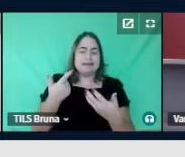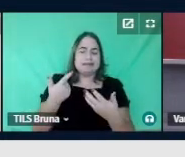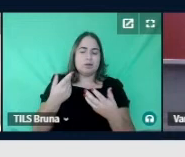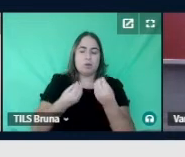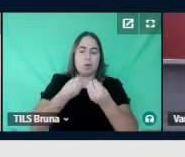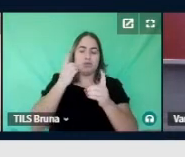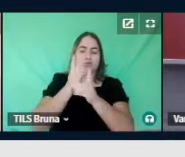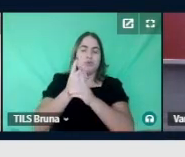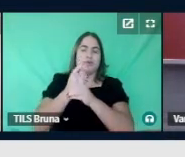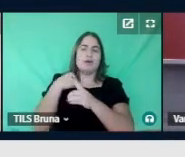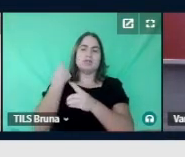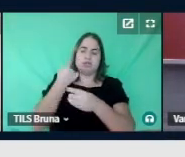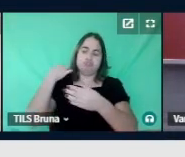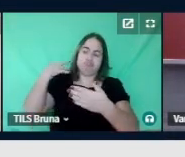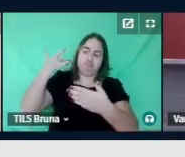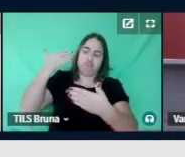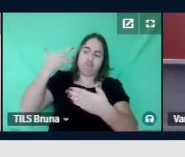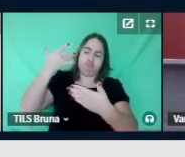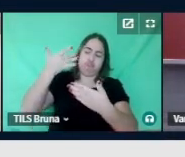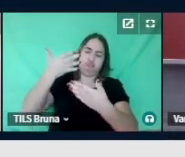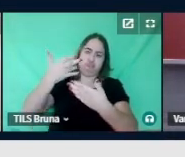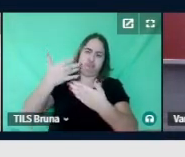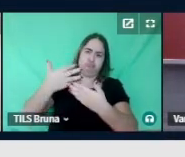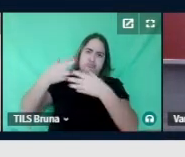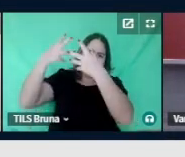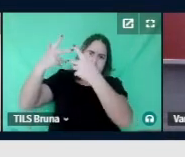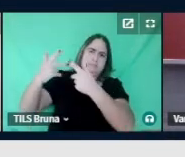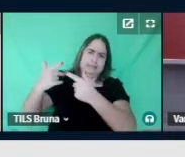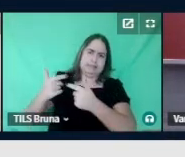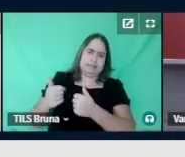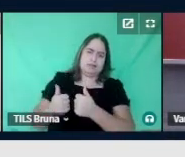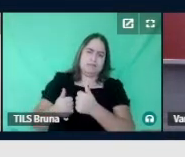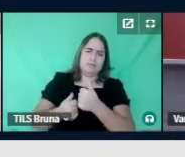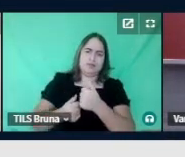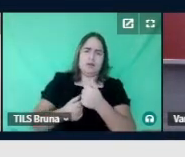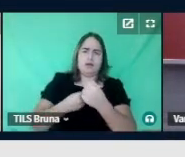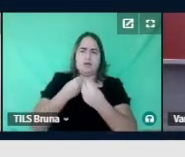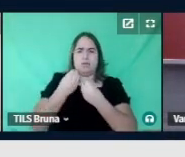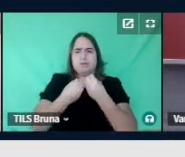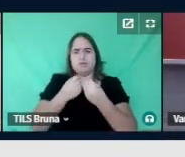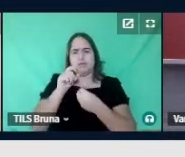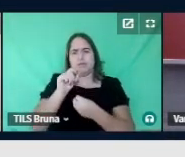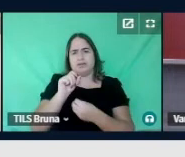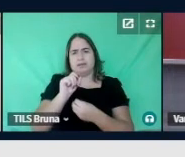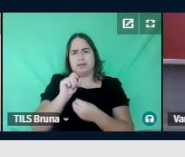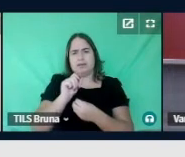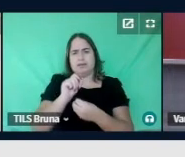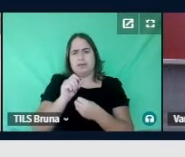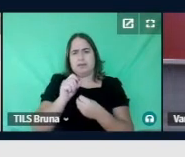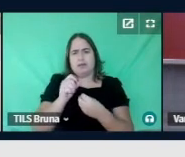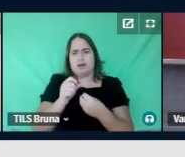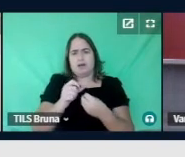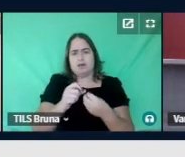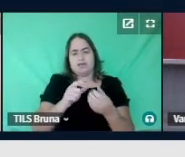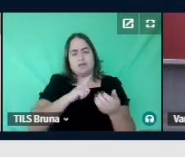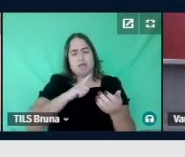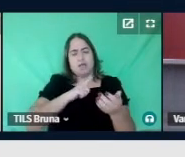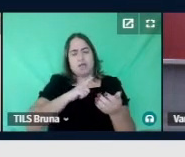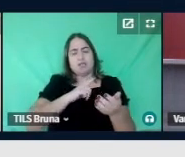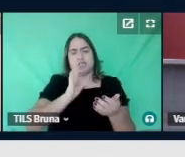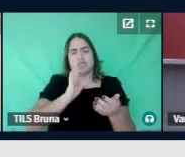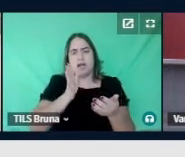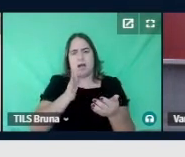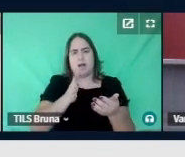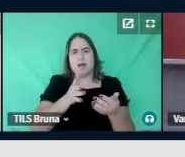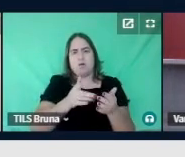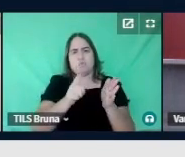transtorno do espectro autista. Nós começamos pelos manuais diagnósticos, o manual diagnóstico estatístico